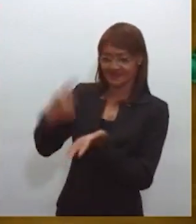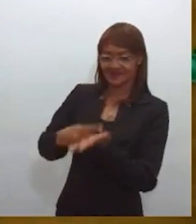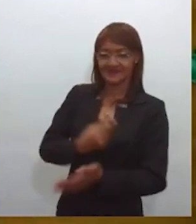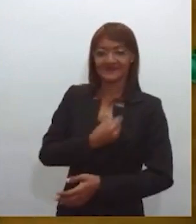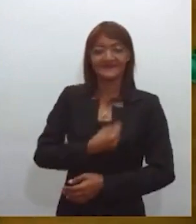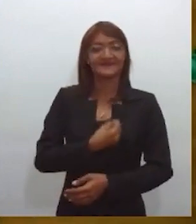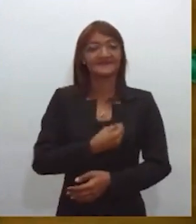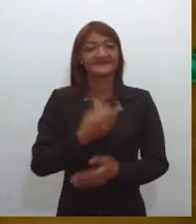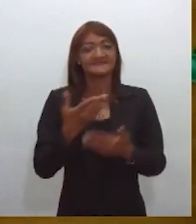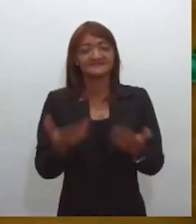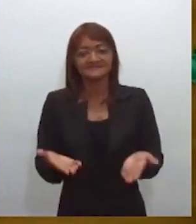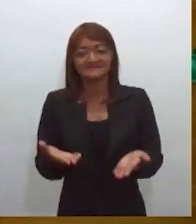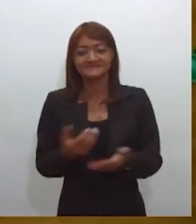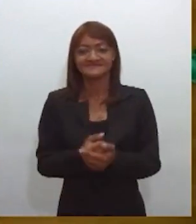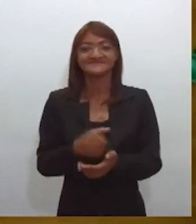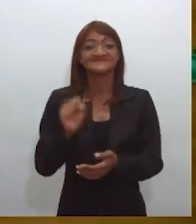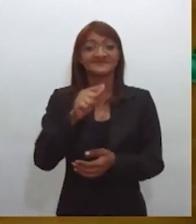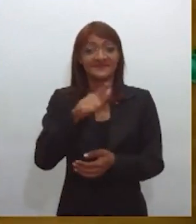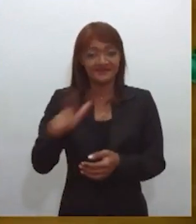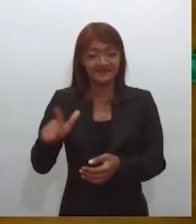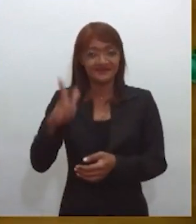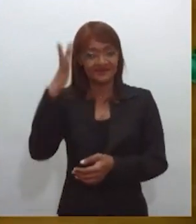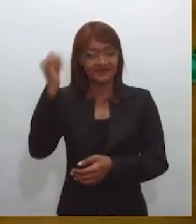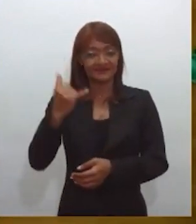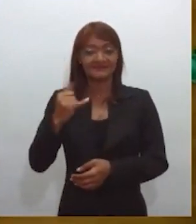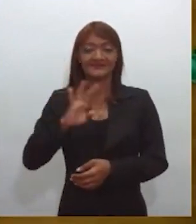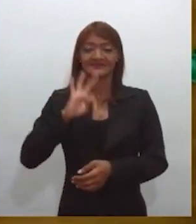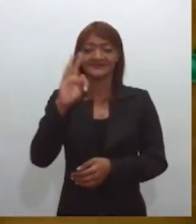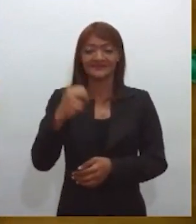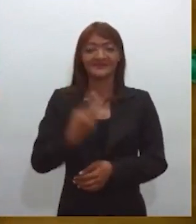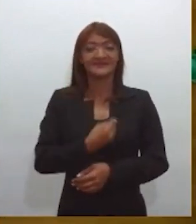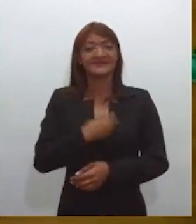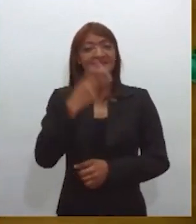Silval? Estaremos todos aqui acompanhando no Espaço de Genal Queiroz. Mais uma apresentação. Estarei